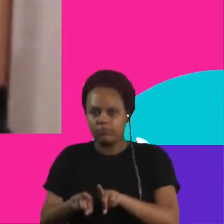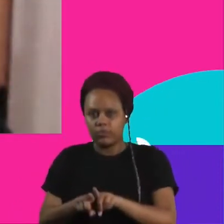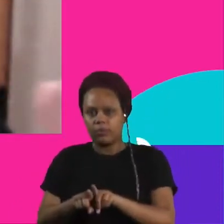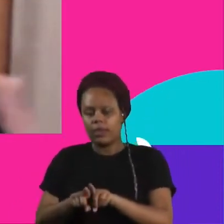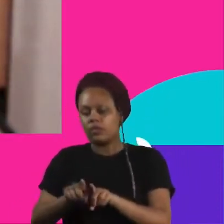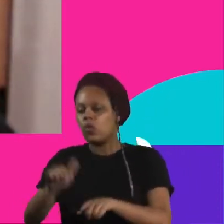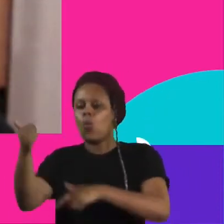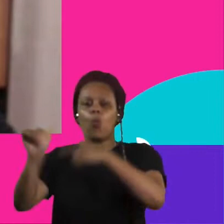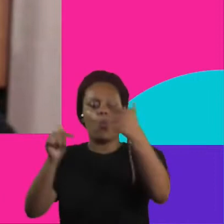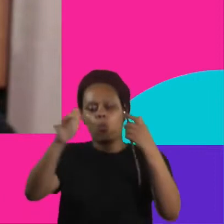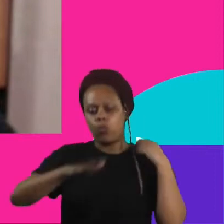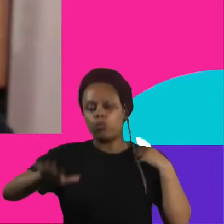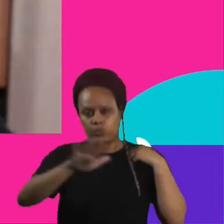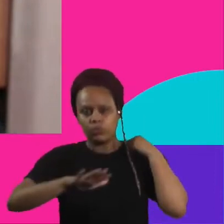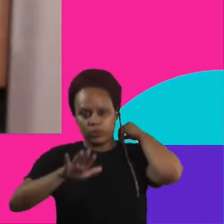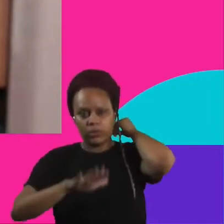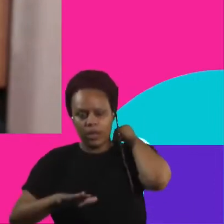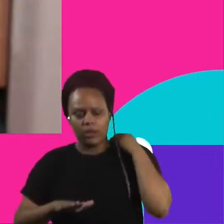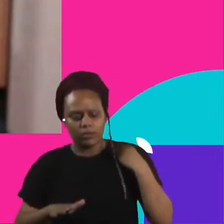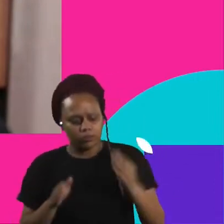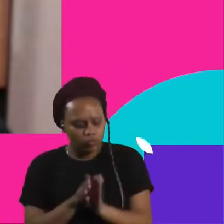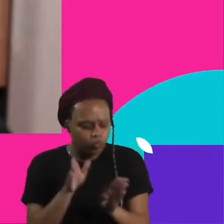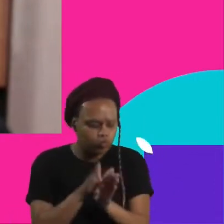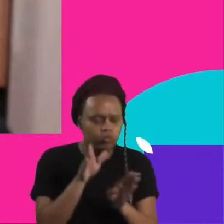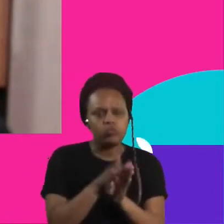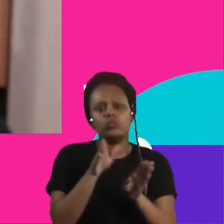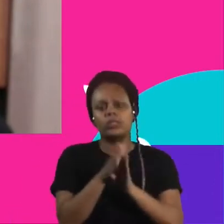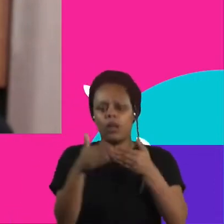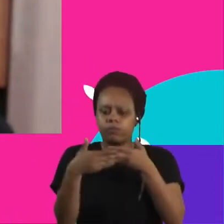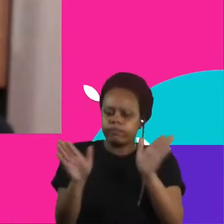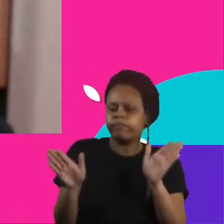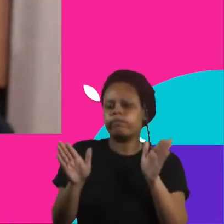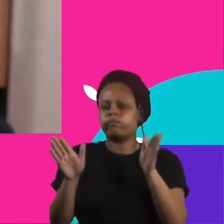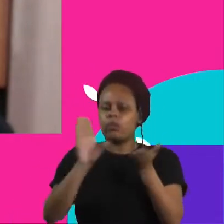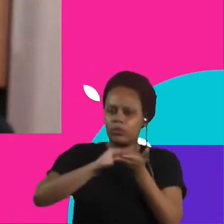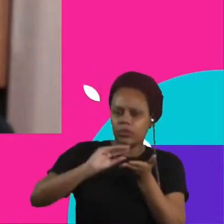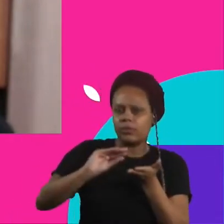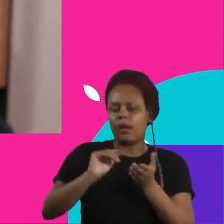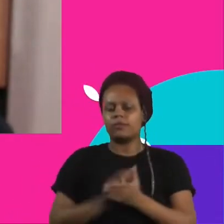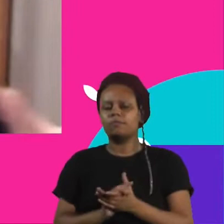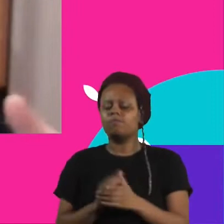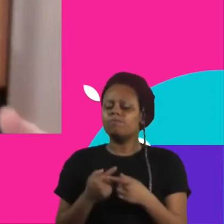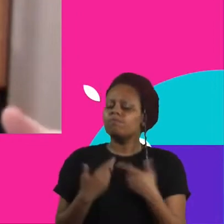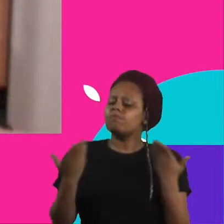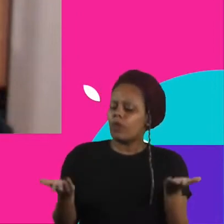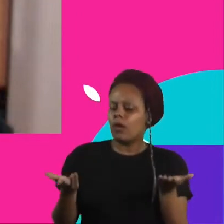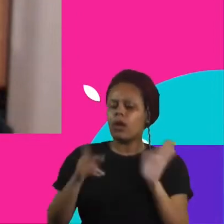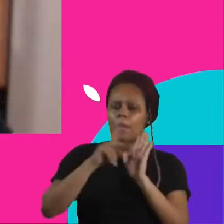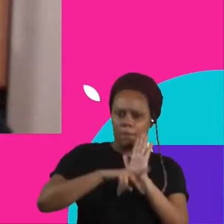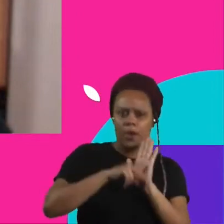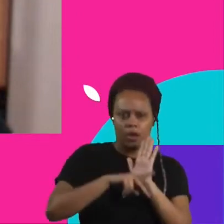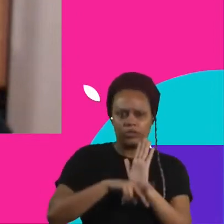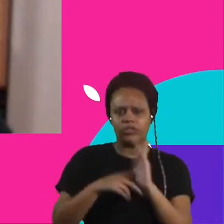outros setores, orientando essa abertura de dados. E o Café Hacker, ele era um bate-papo informal, é